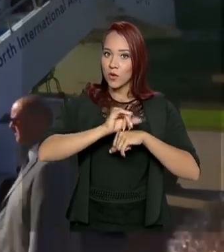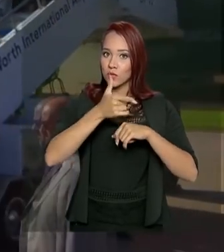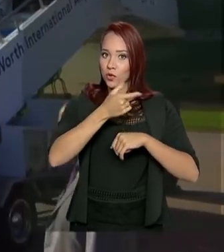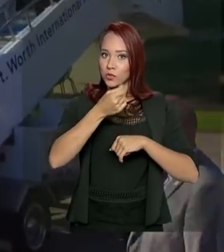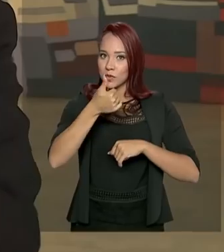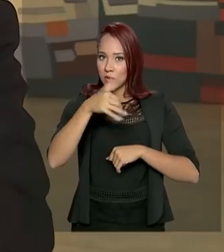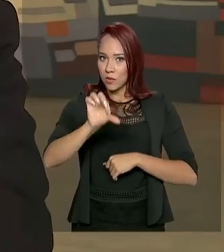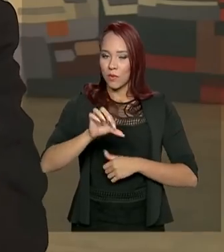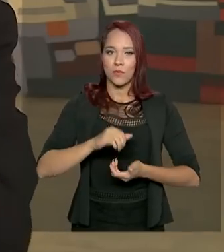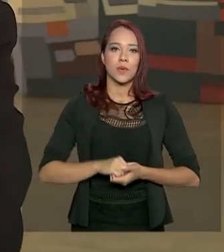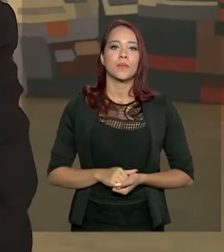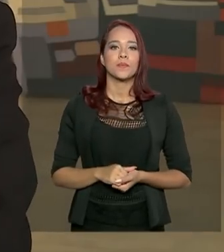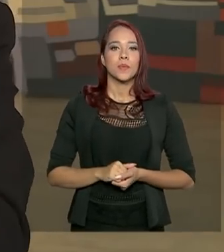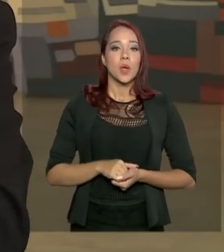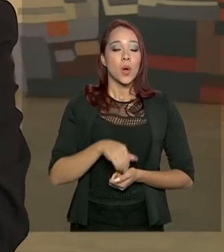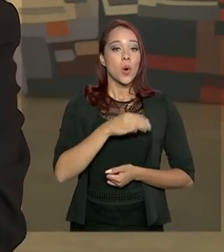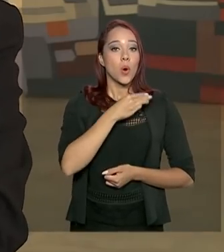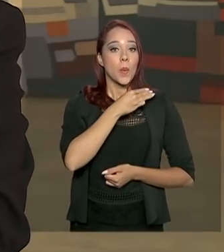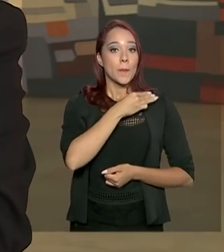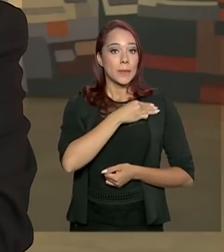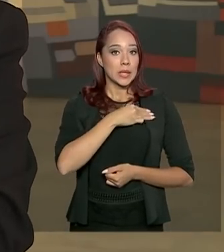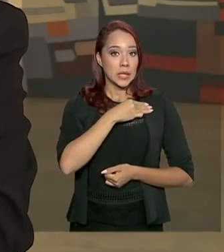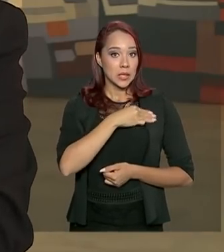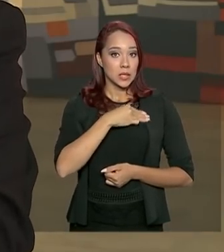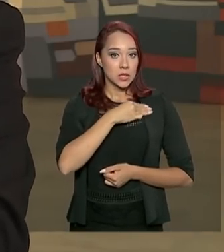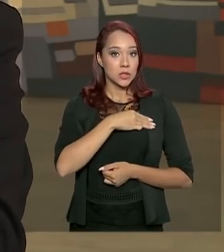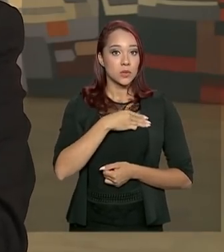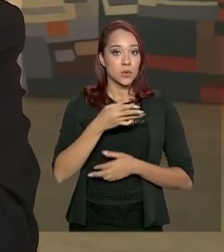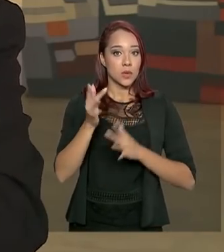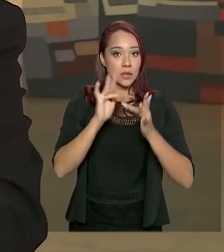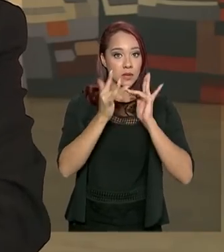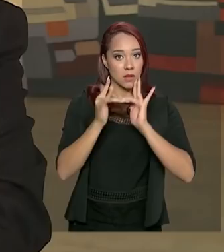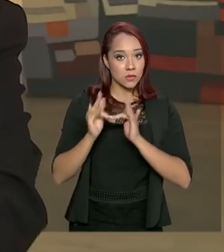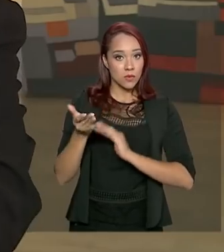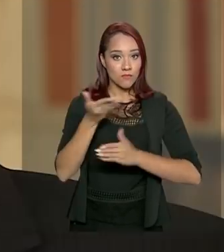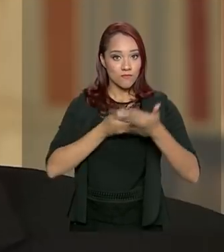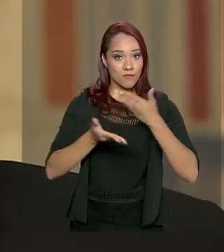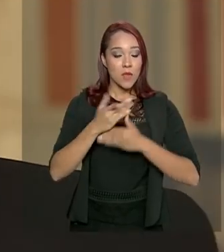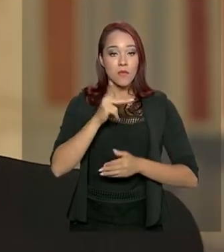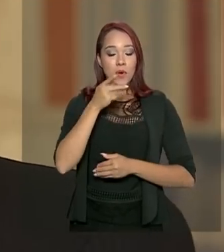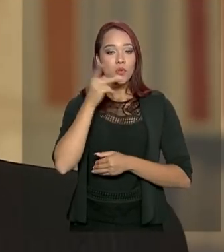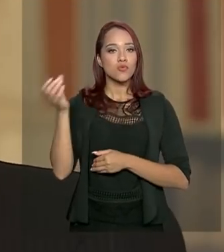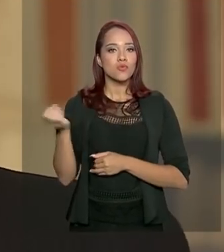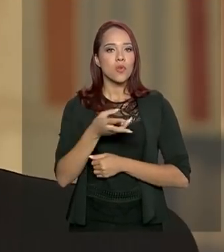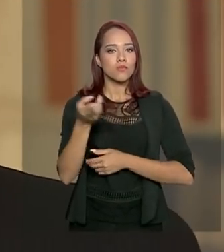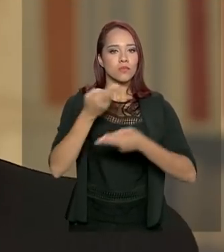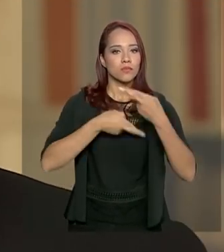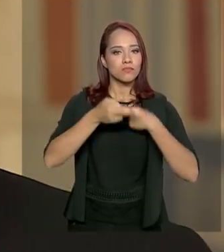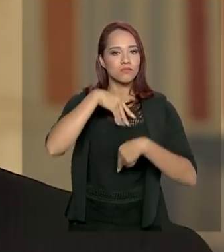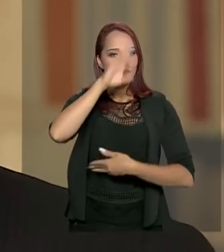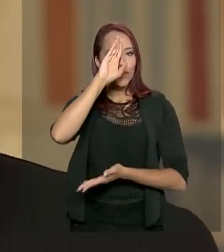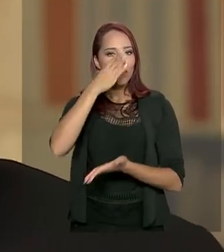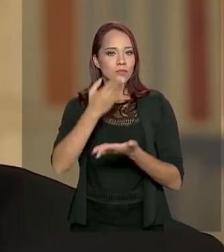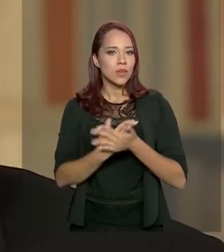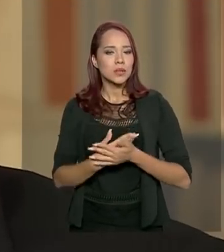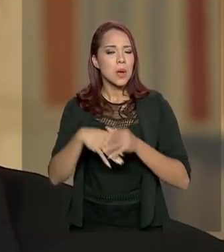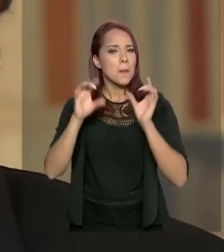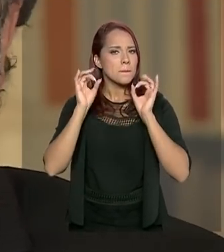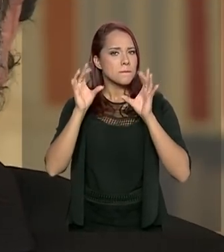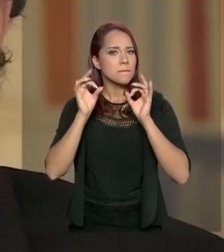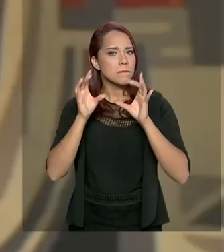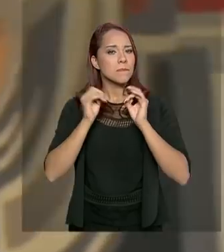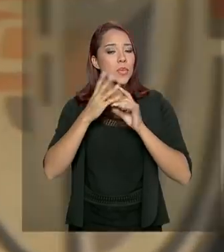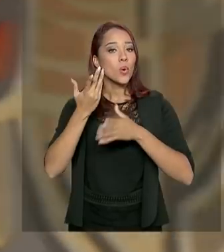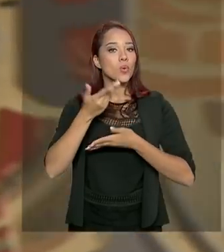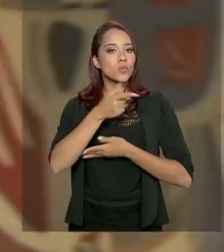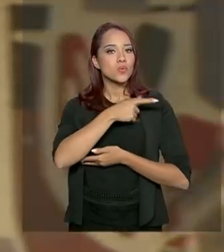2019. O ministro das Relações Exteriores falou sobre o restabelecimento de uma relação de confiança, especialmente com